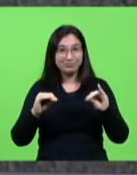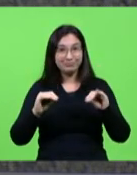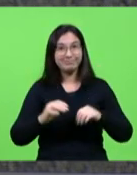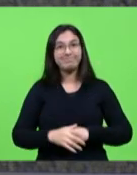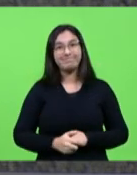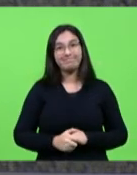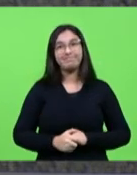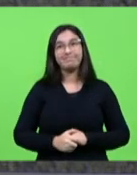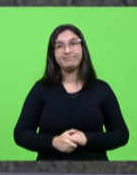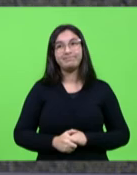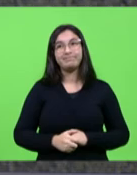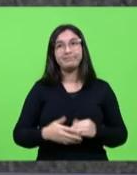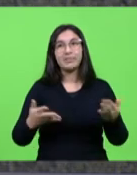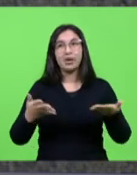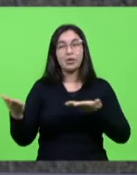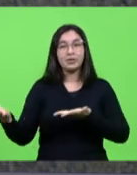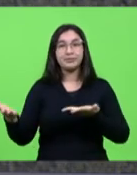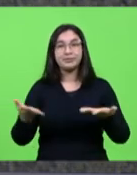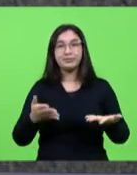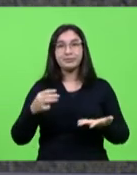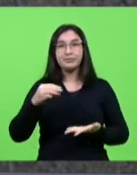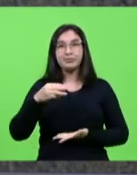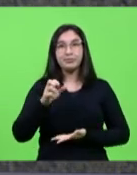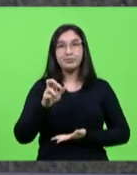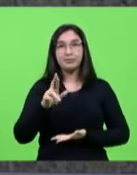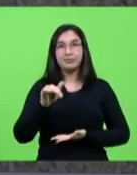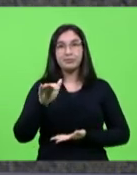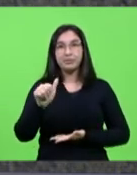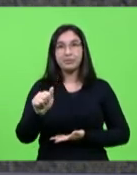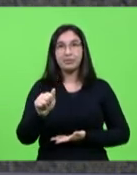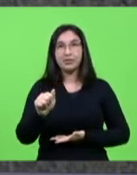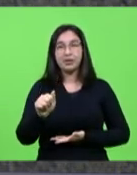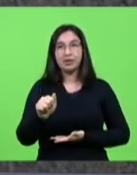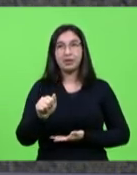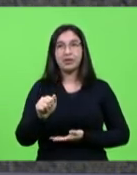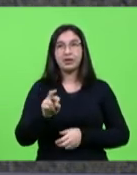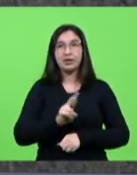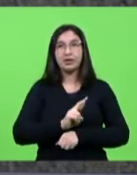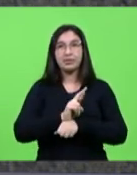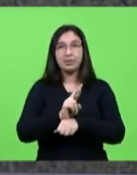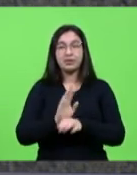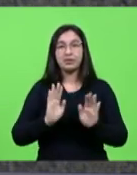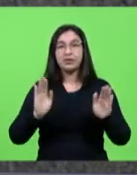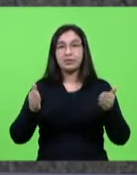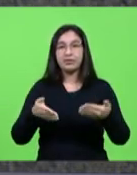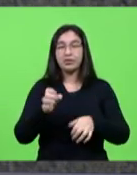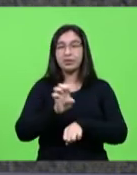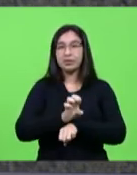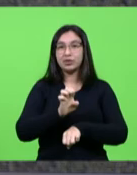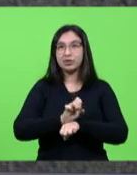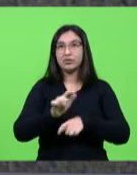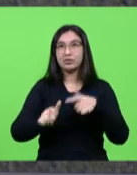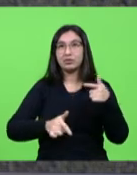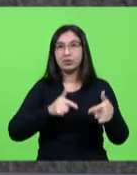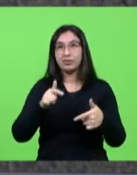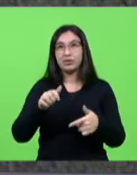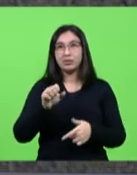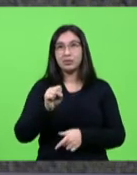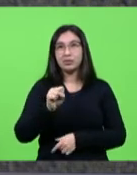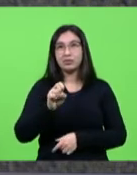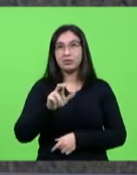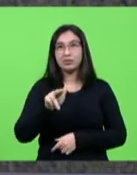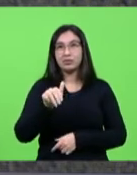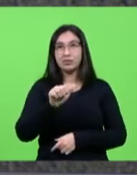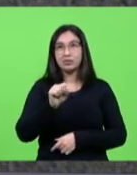a Maria de Fátima Bernadette de Souza que representa o Fórum Estadual dos Trabalhadores do SUAS o FET